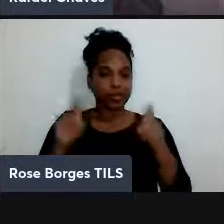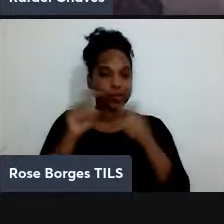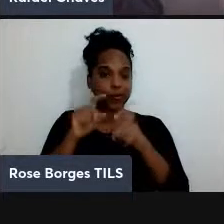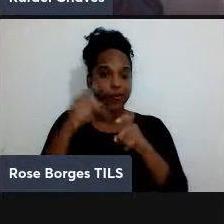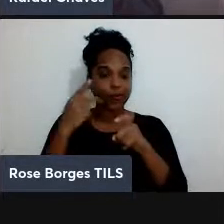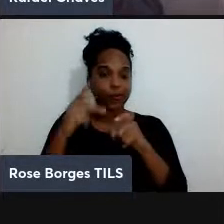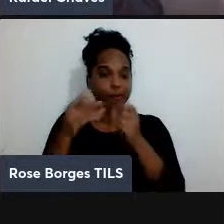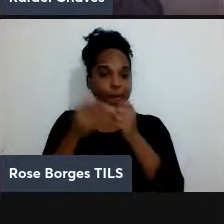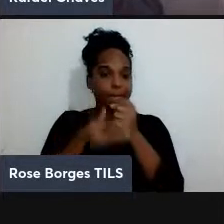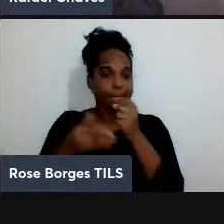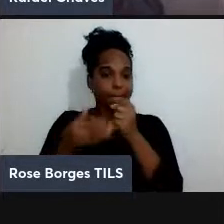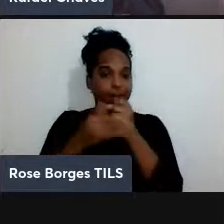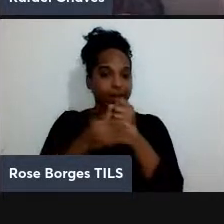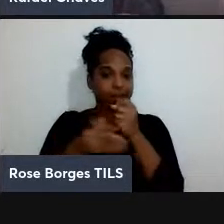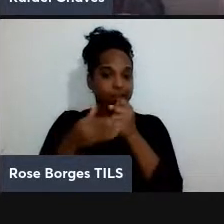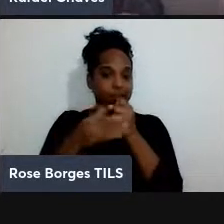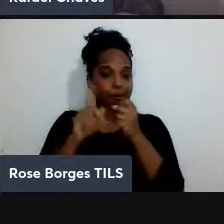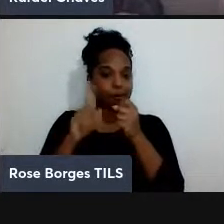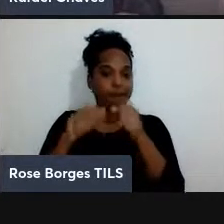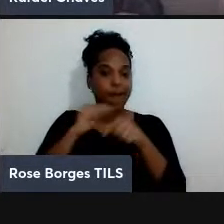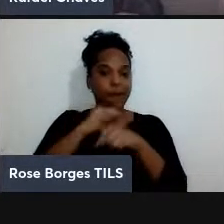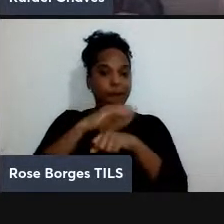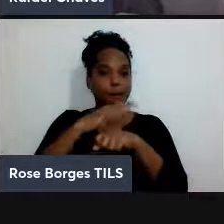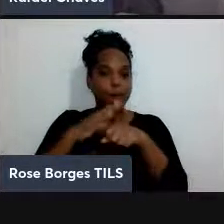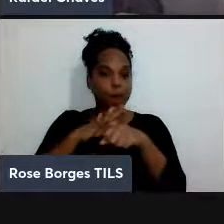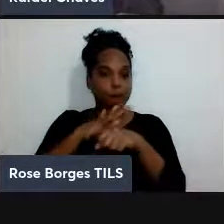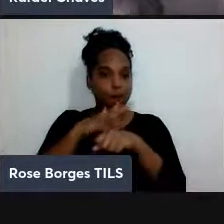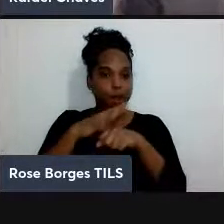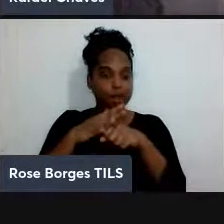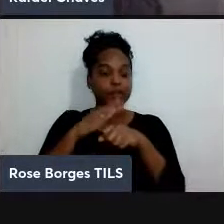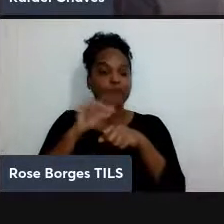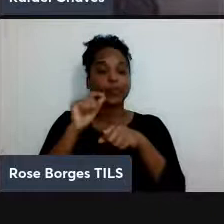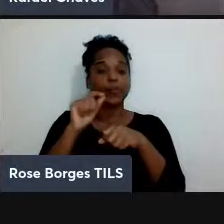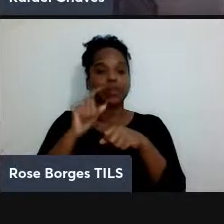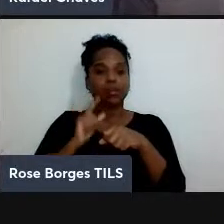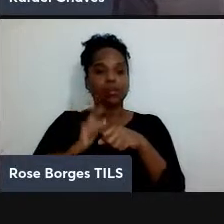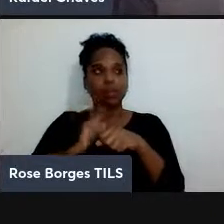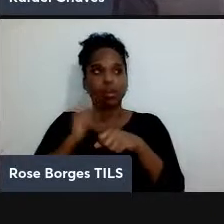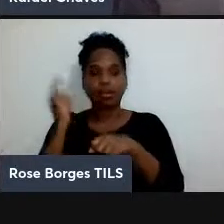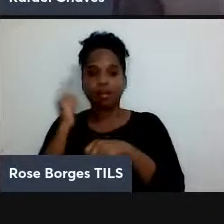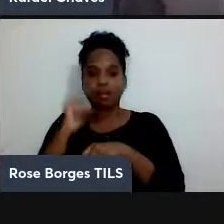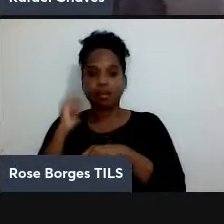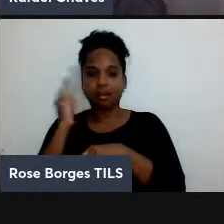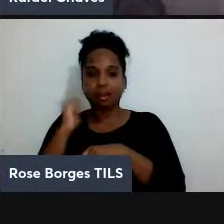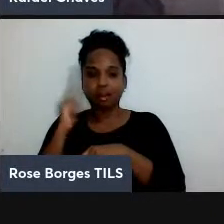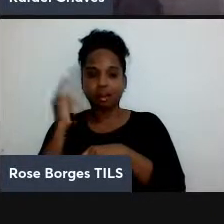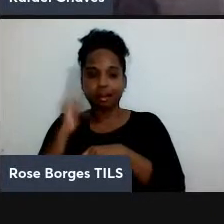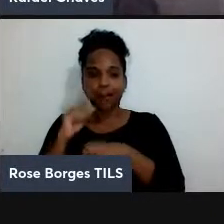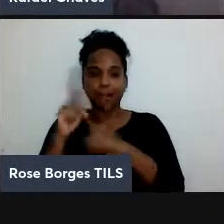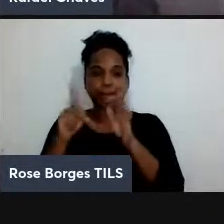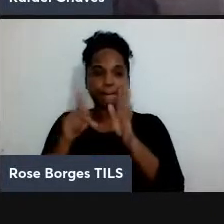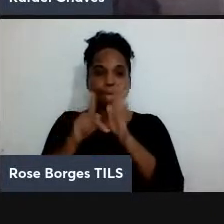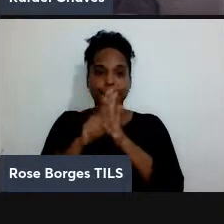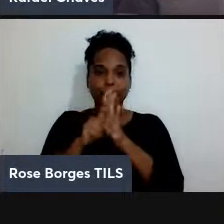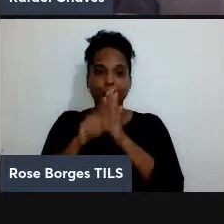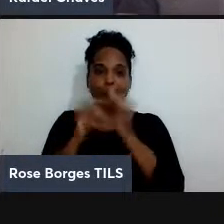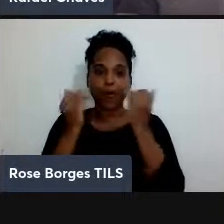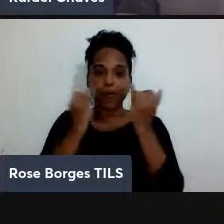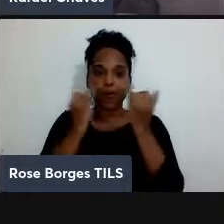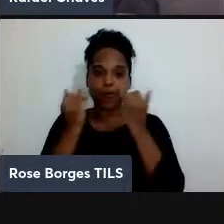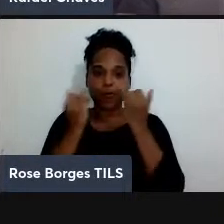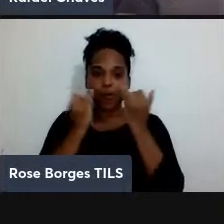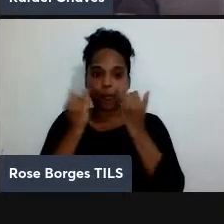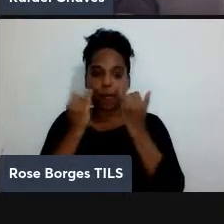fundamental eles são quânticos mas será que isso implica algum tipo de ganho no processamento de informação e aí